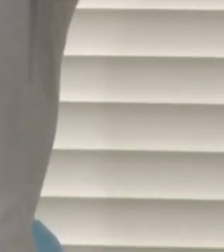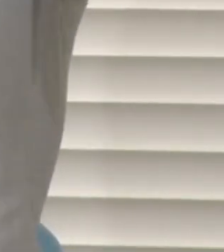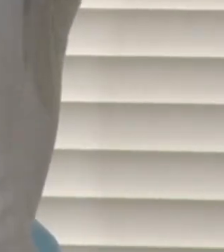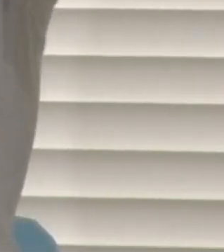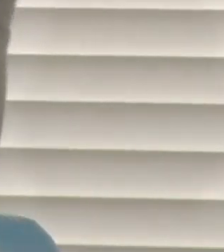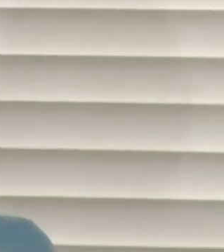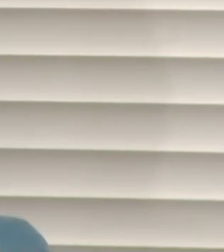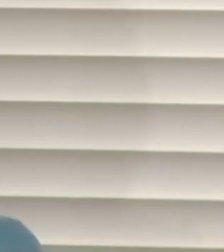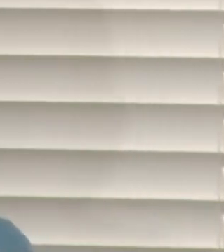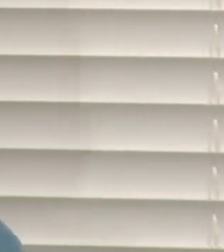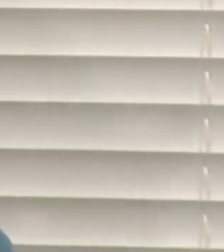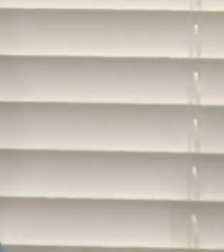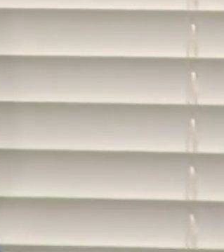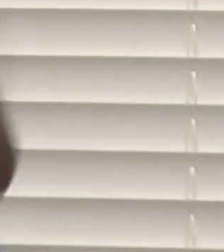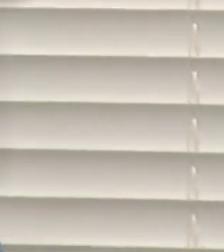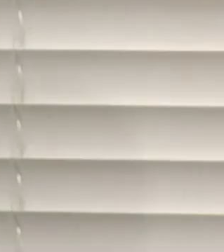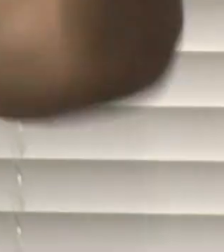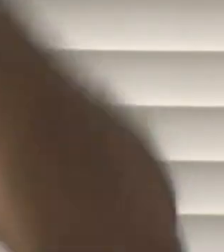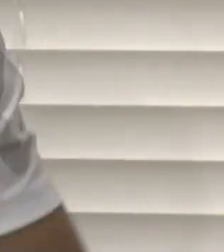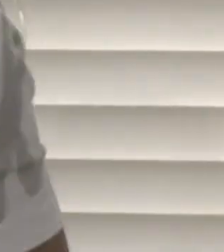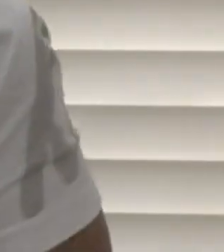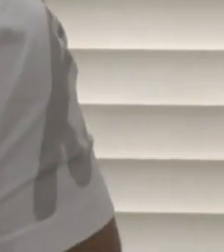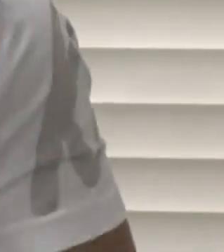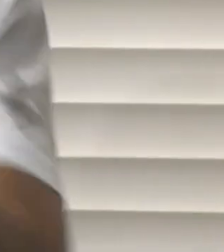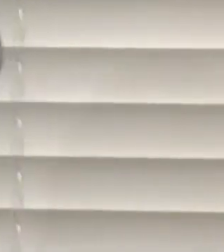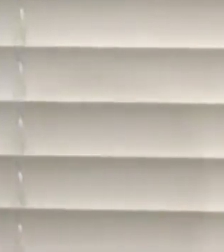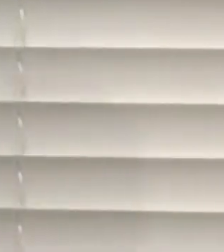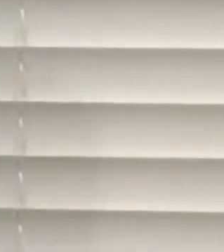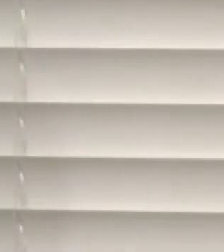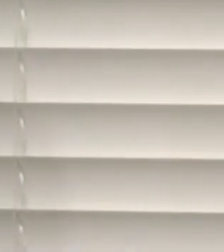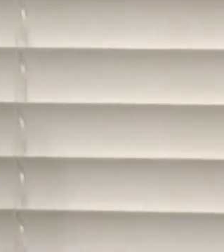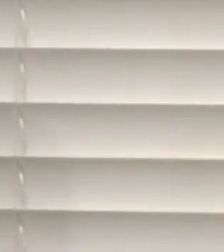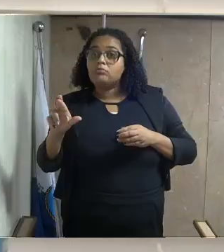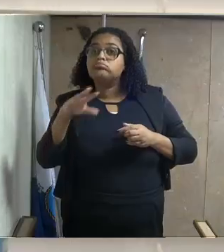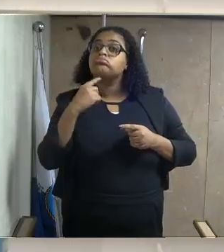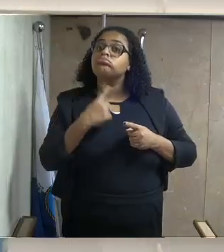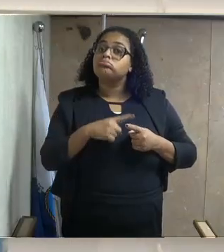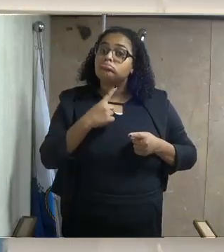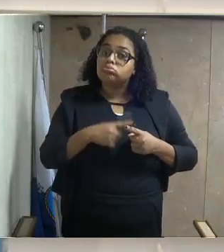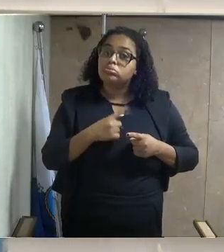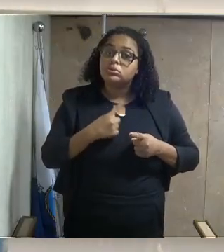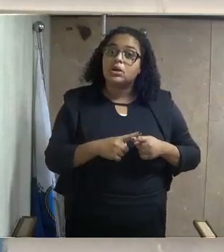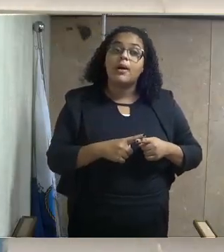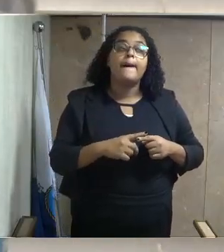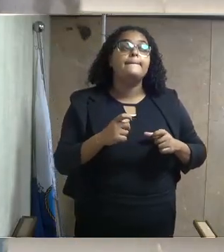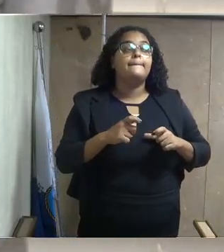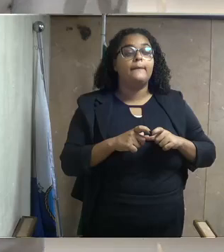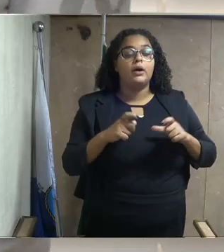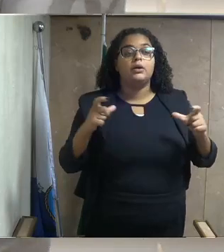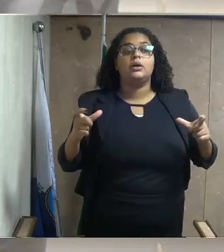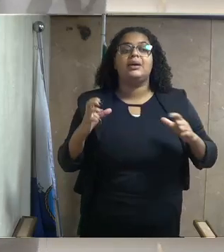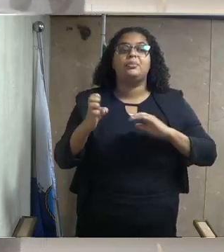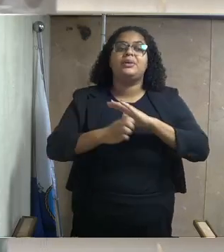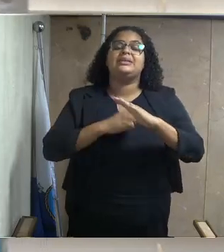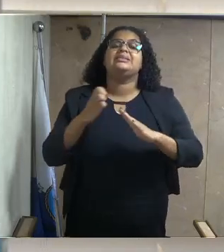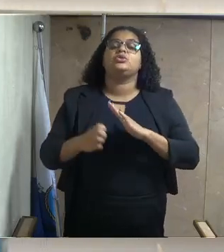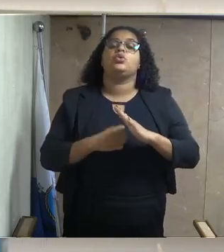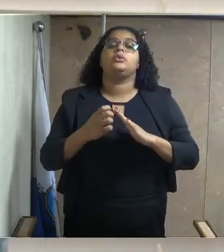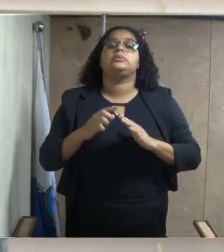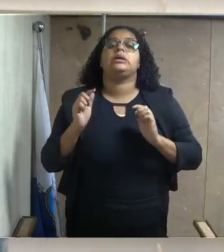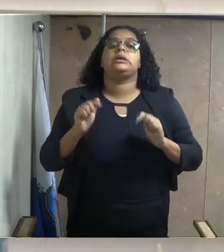Grandão, sugeriu a instalação de uma CPI para apurar as irregularidades. Praticamente todas as empresas de ônibus aqui